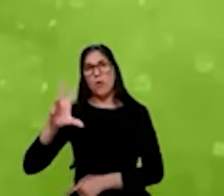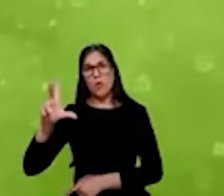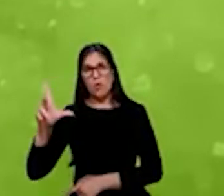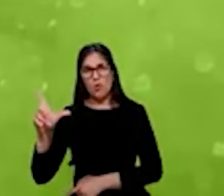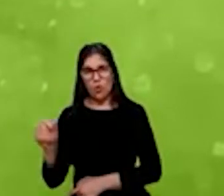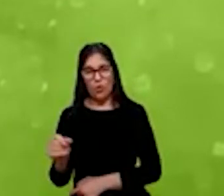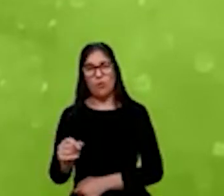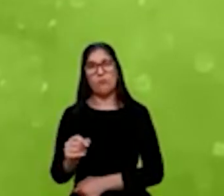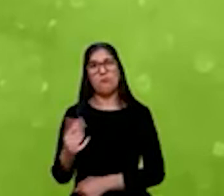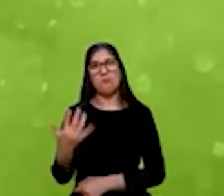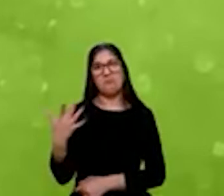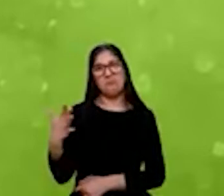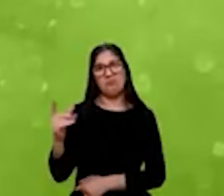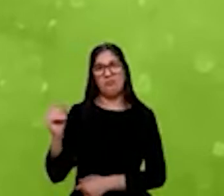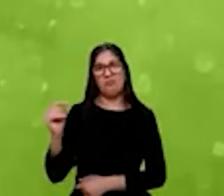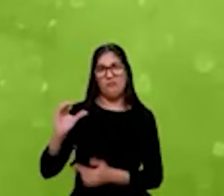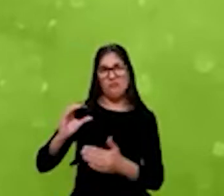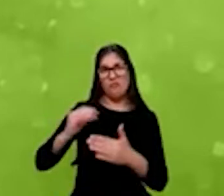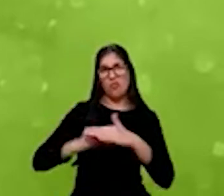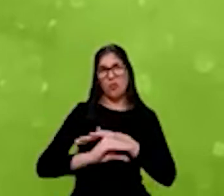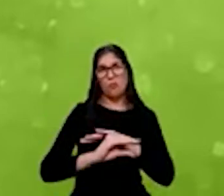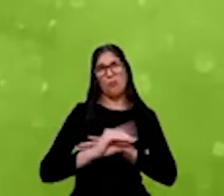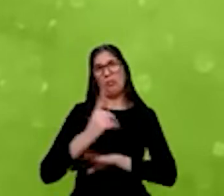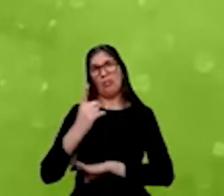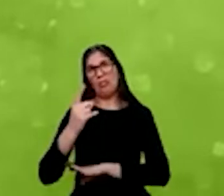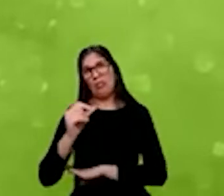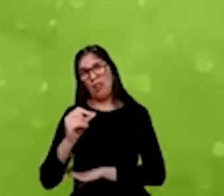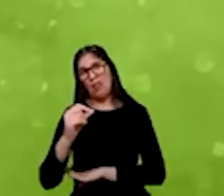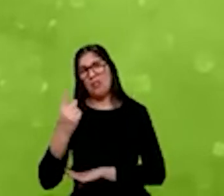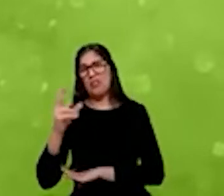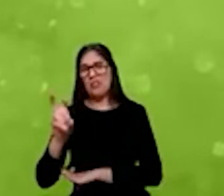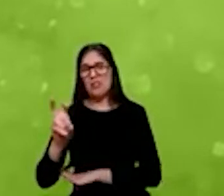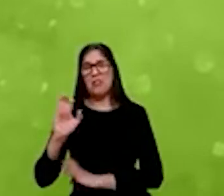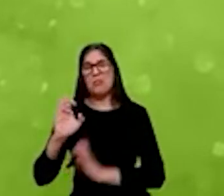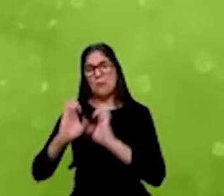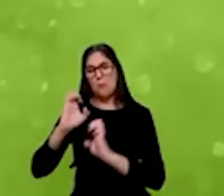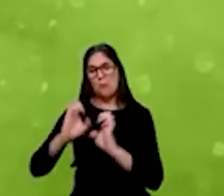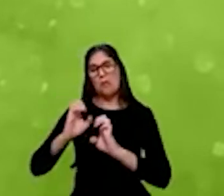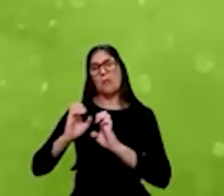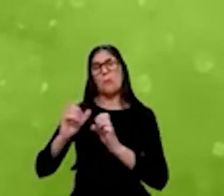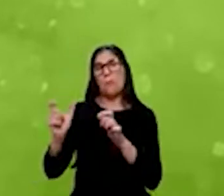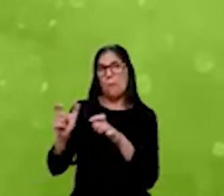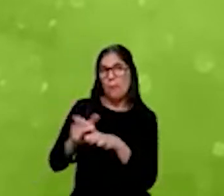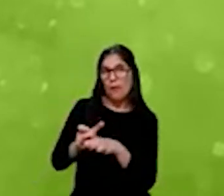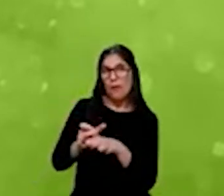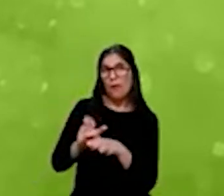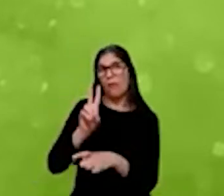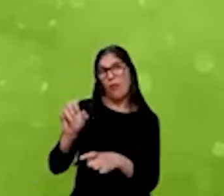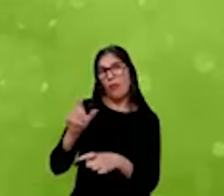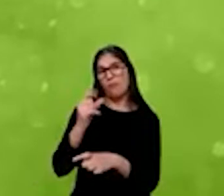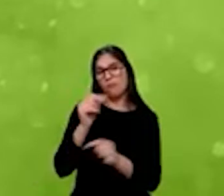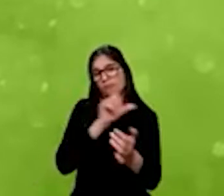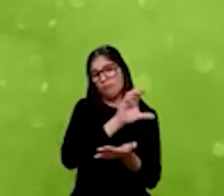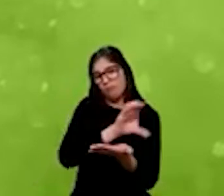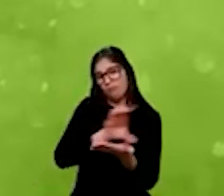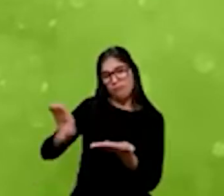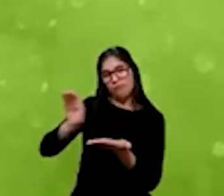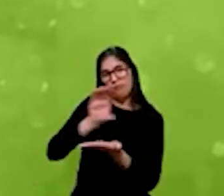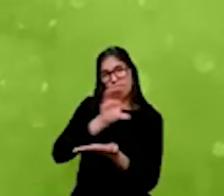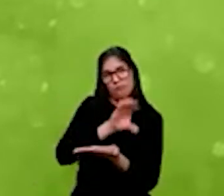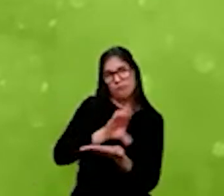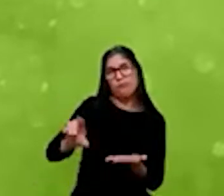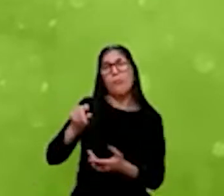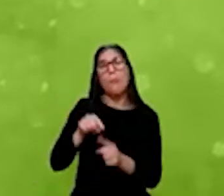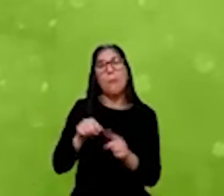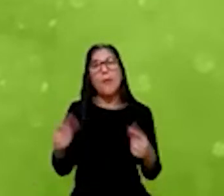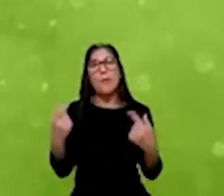eles pretendem investir entre 10 a 15 empresas, pequenas empresas, que utilizam tecnologia para